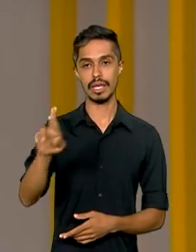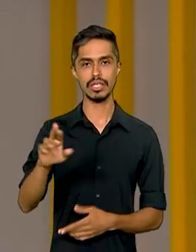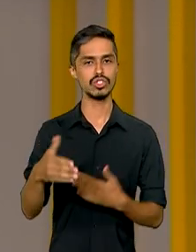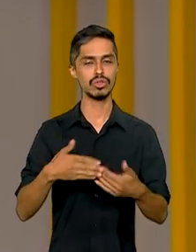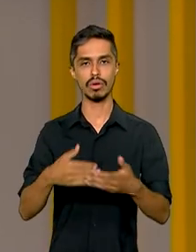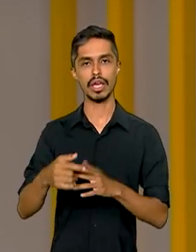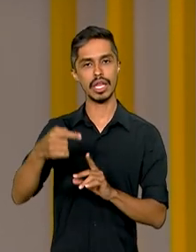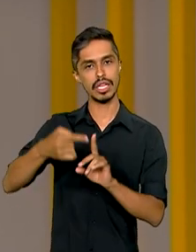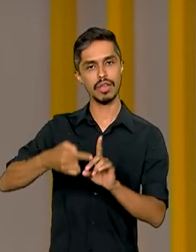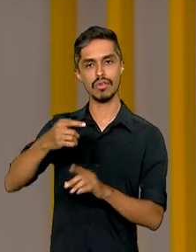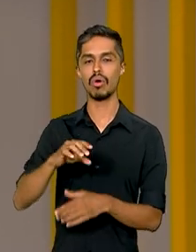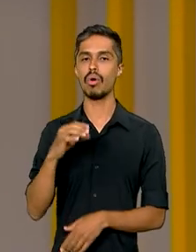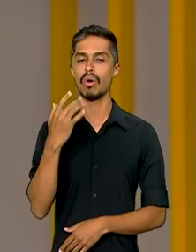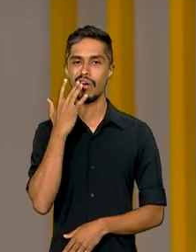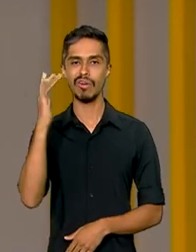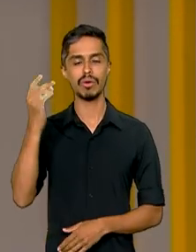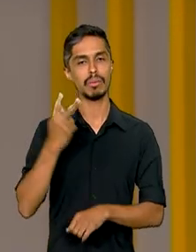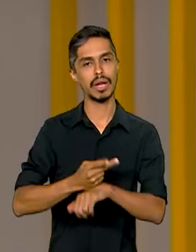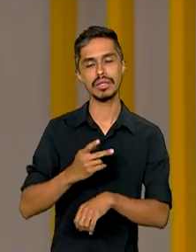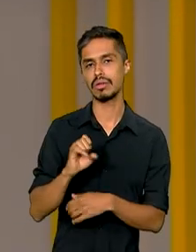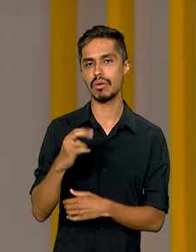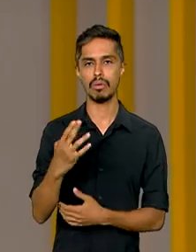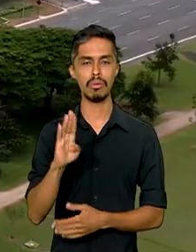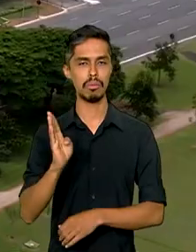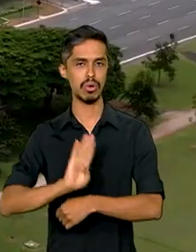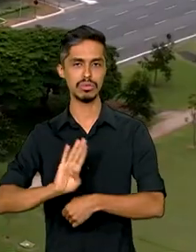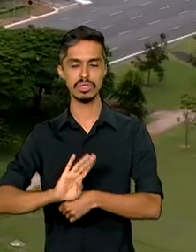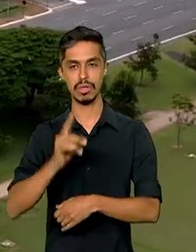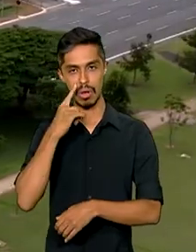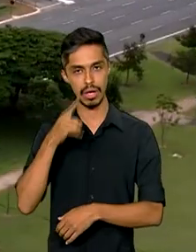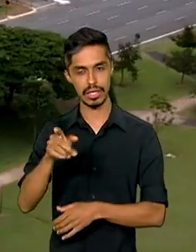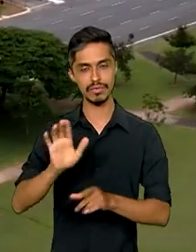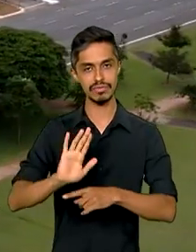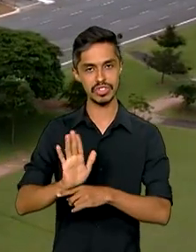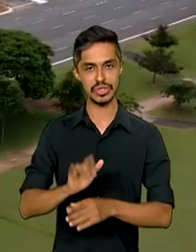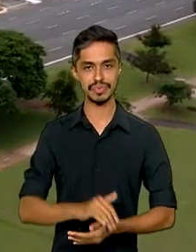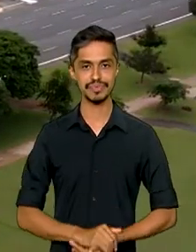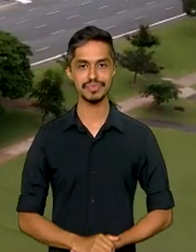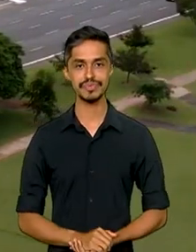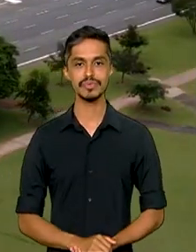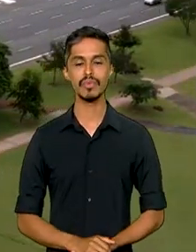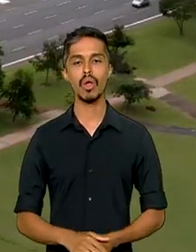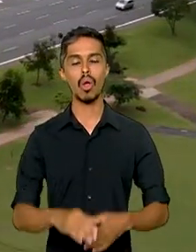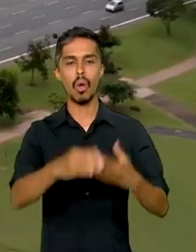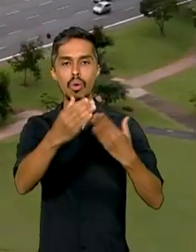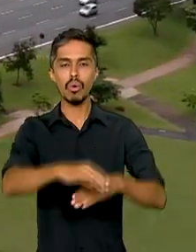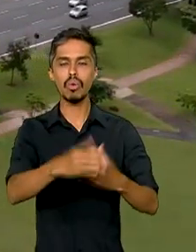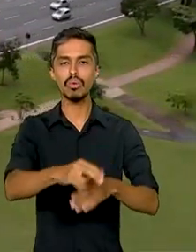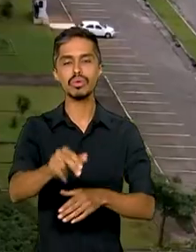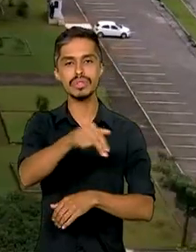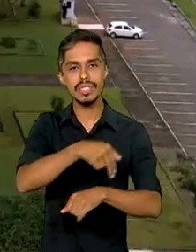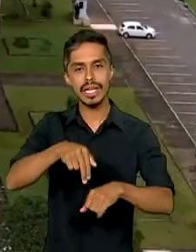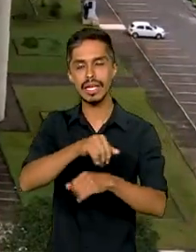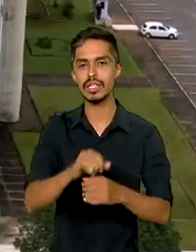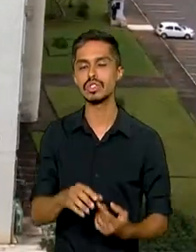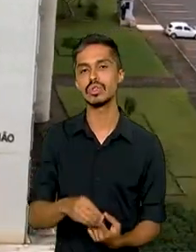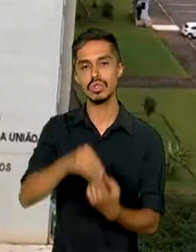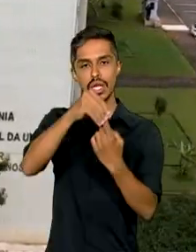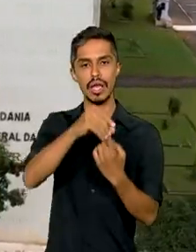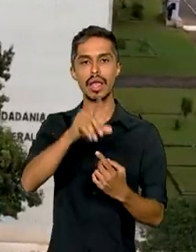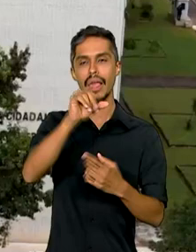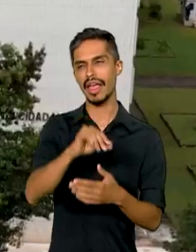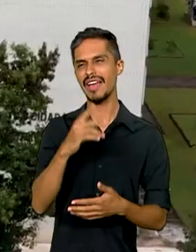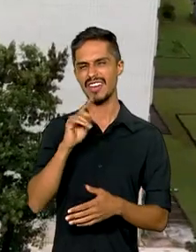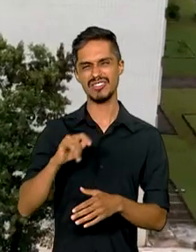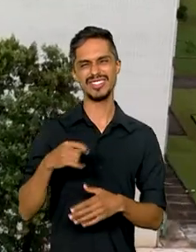bronze. Saiba como na reportagem de Cleide Lopes. O concurso nacional unificado, chamado de Enem dos